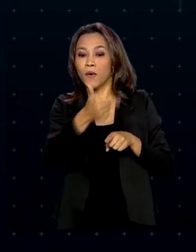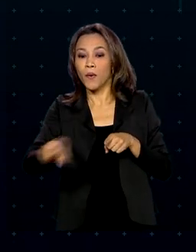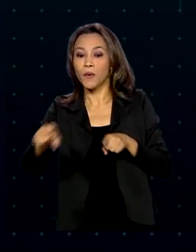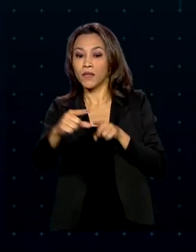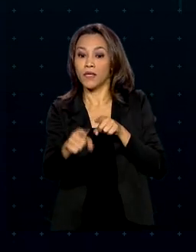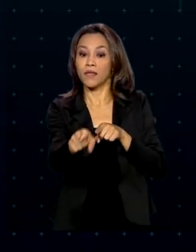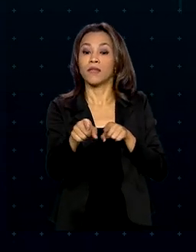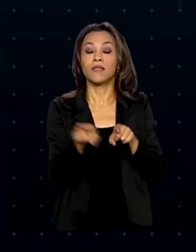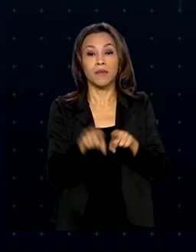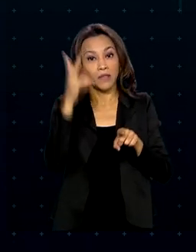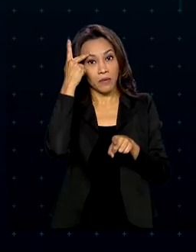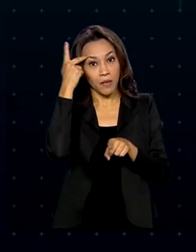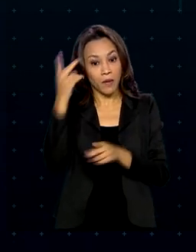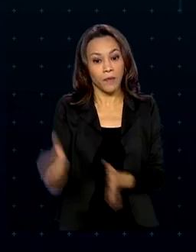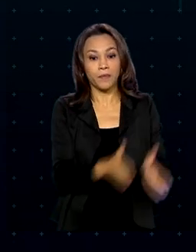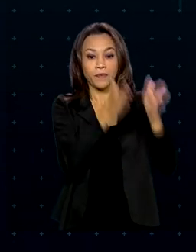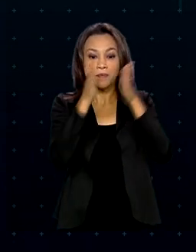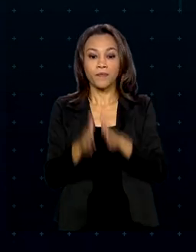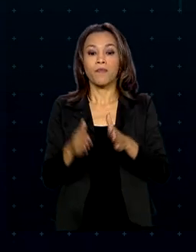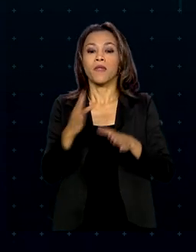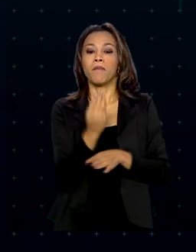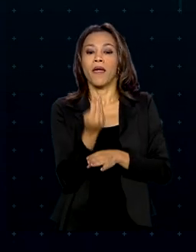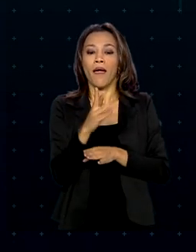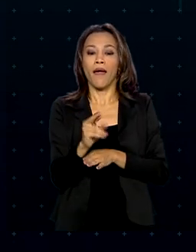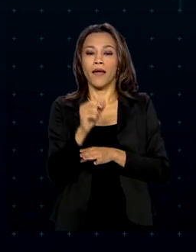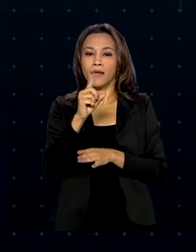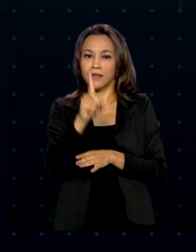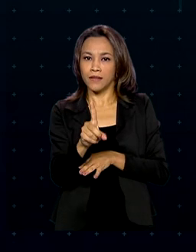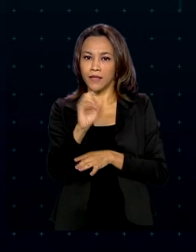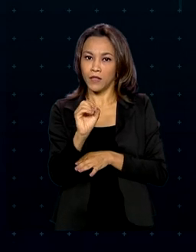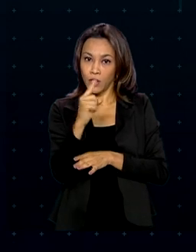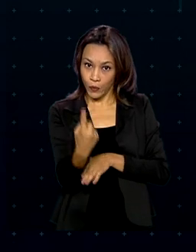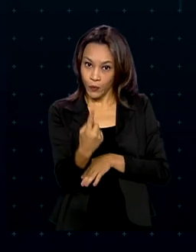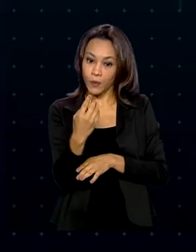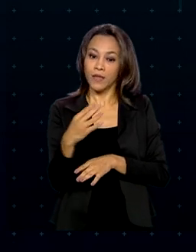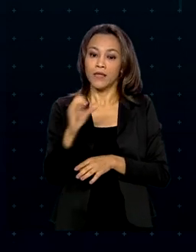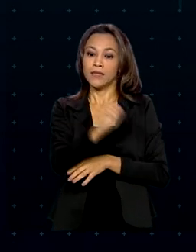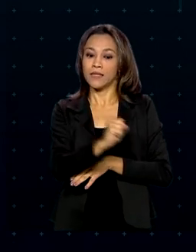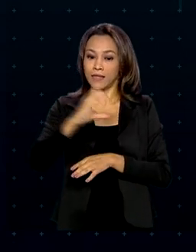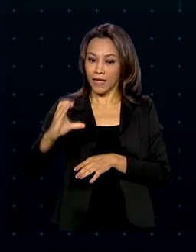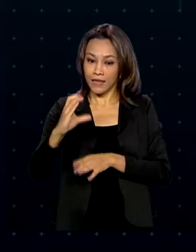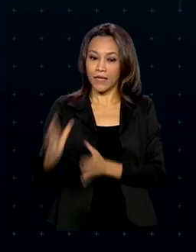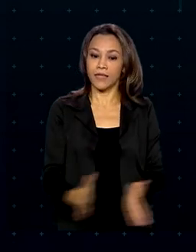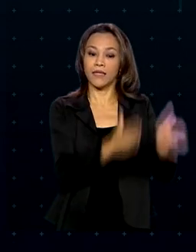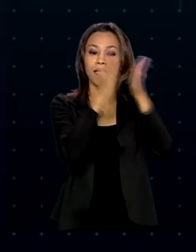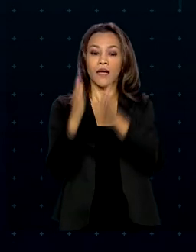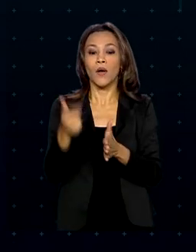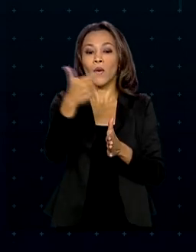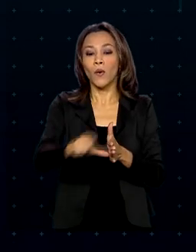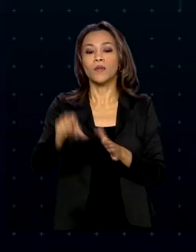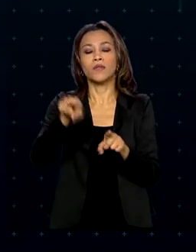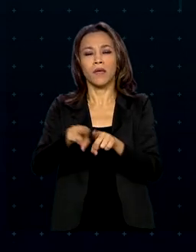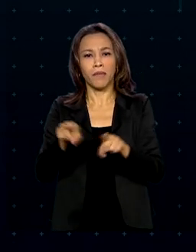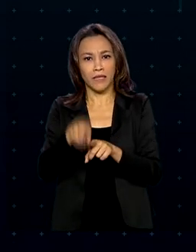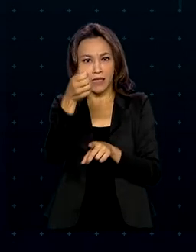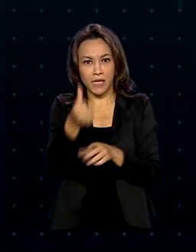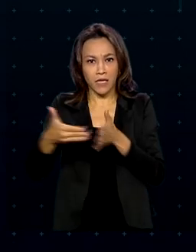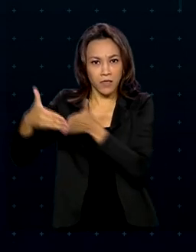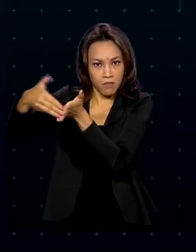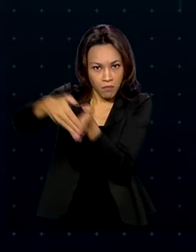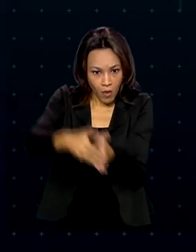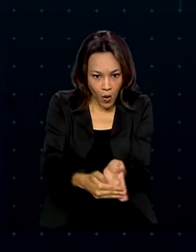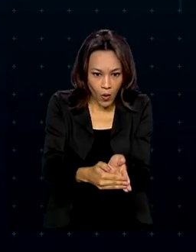Malha Paulista, o leilão da BR-101 em Santa Catarina, a concessão de seis portos, incluindo dois